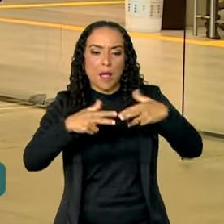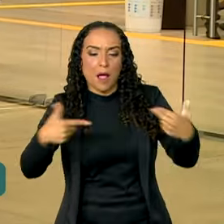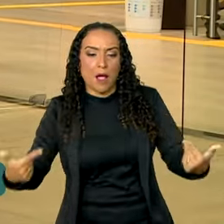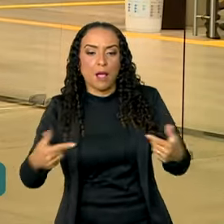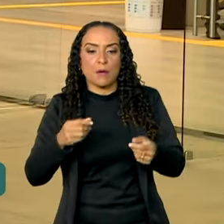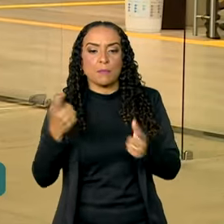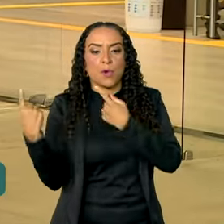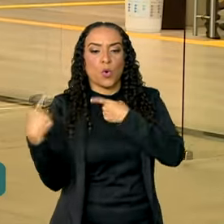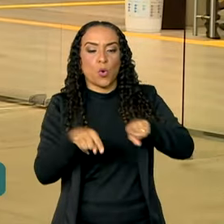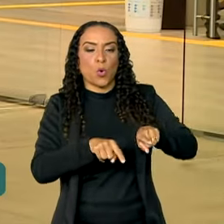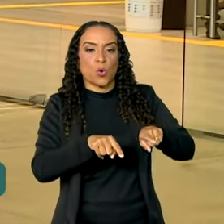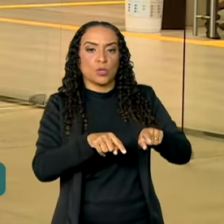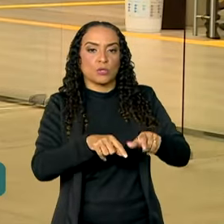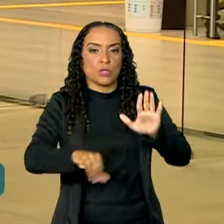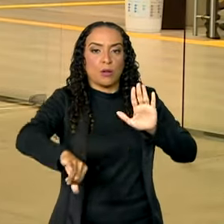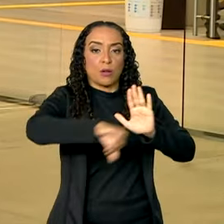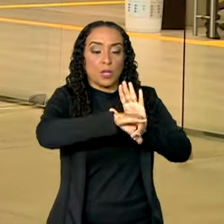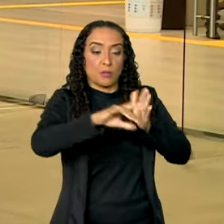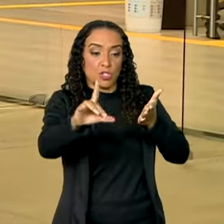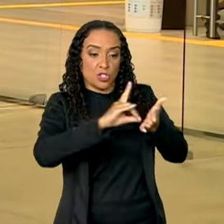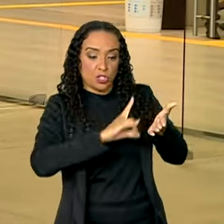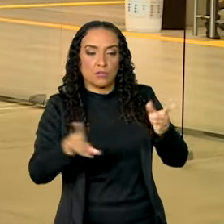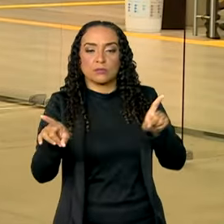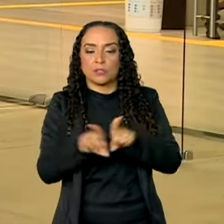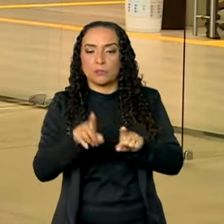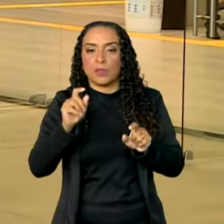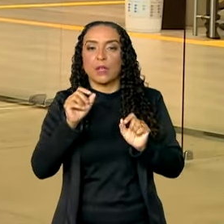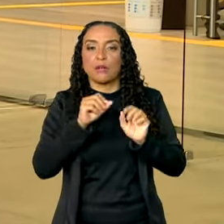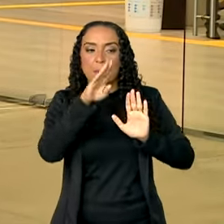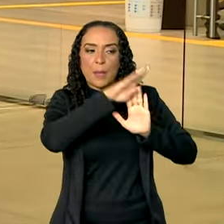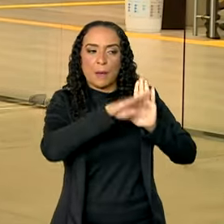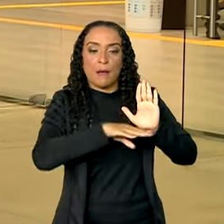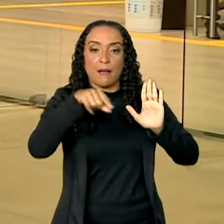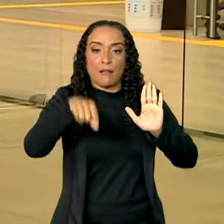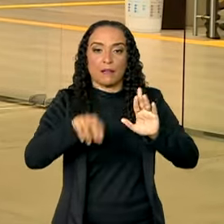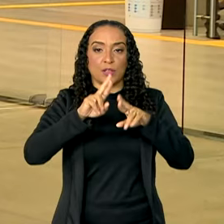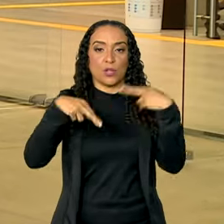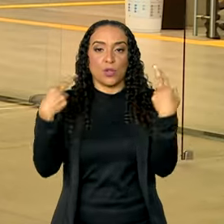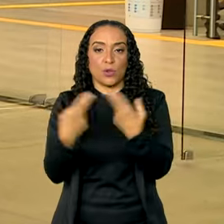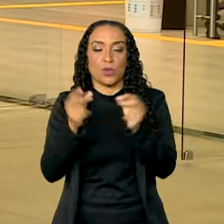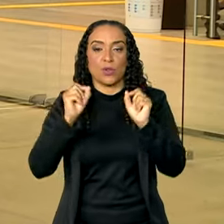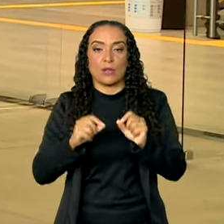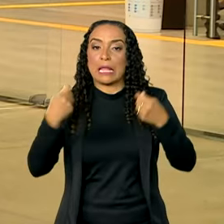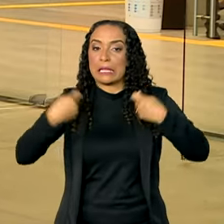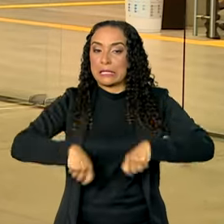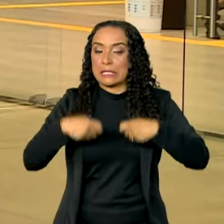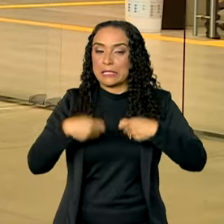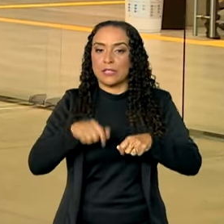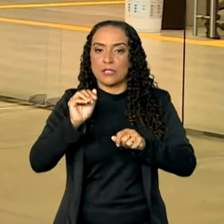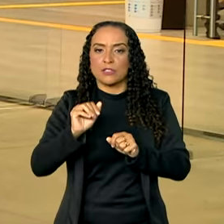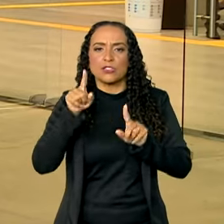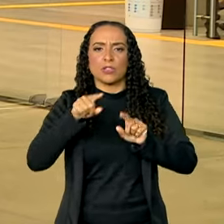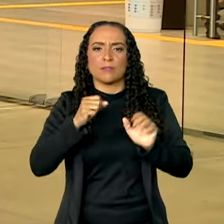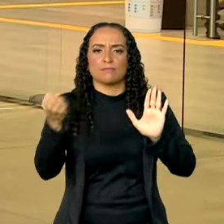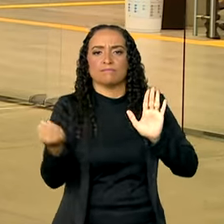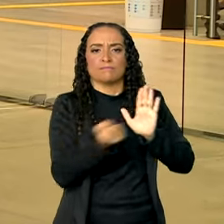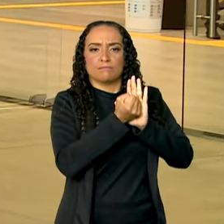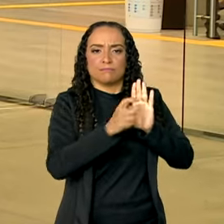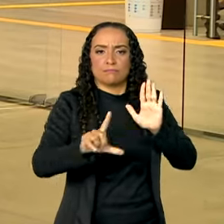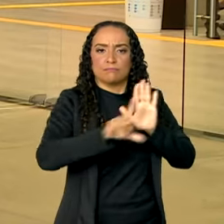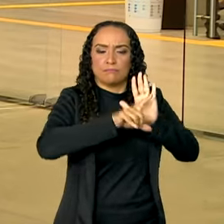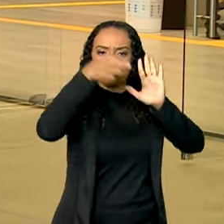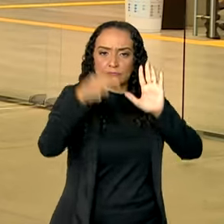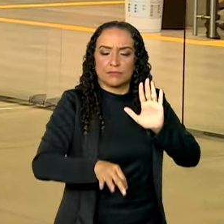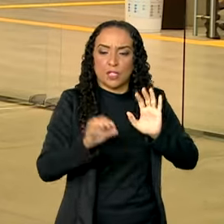para combater os crimes digitais, também foi pauta, aqui no encontro, a necessidade de marcos legais para